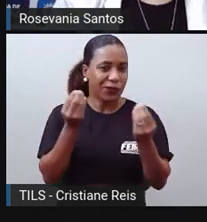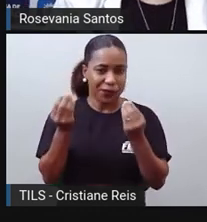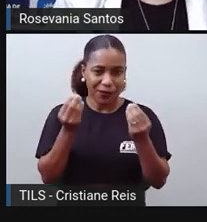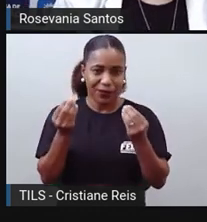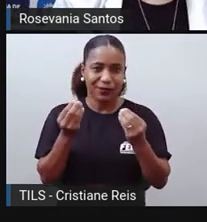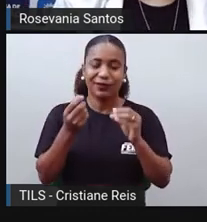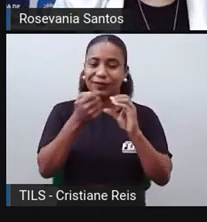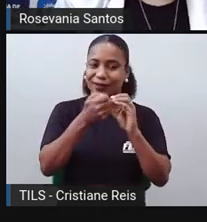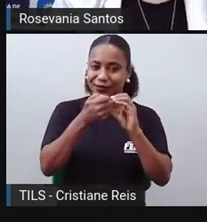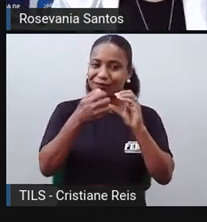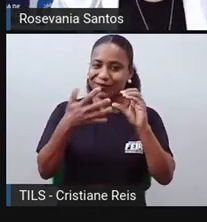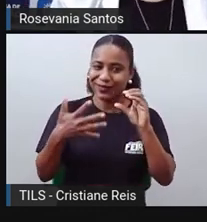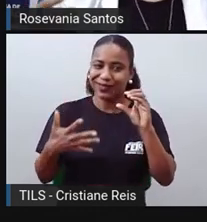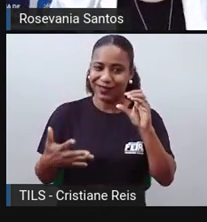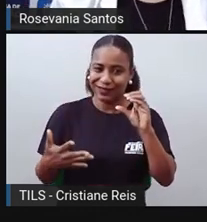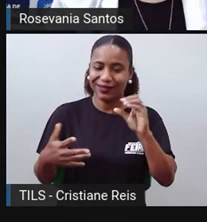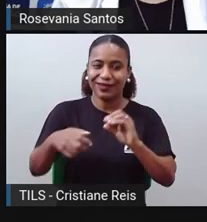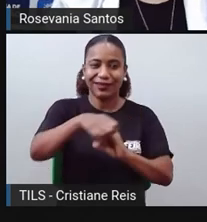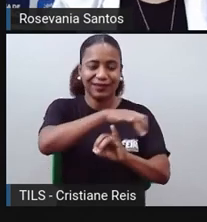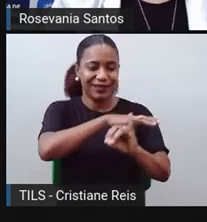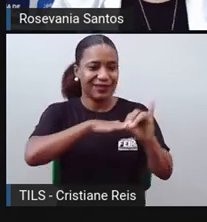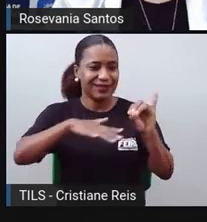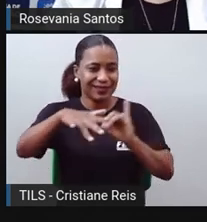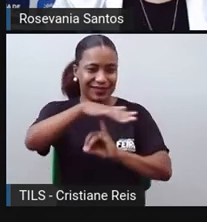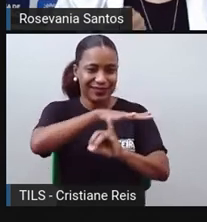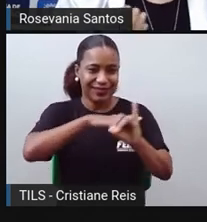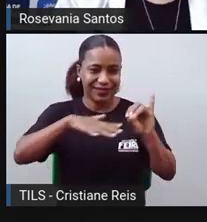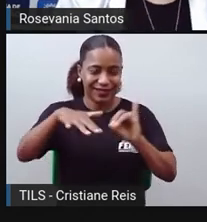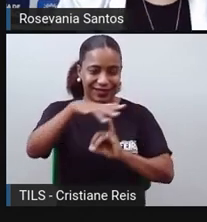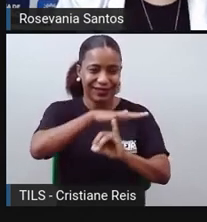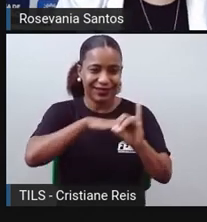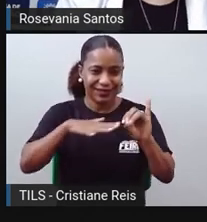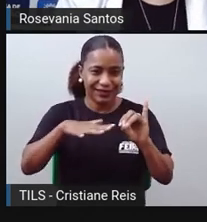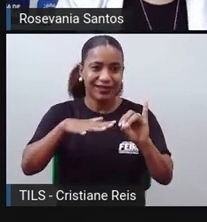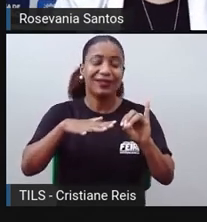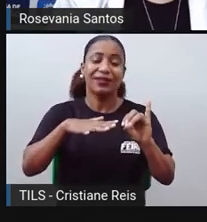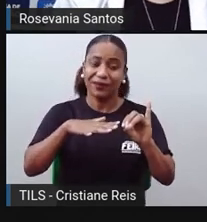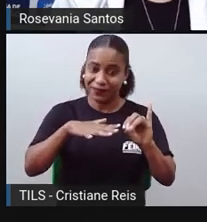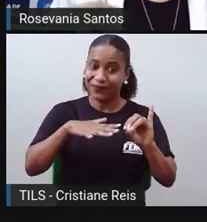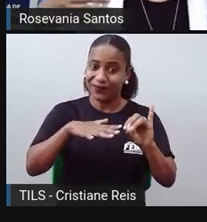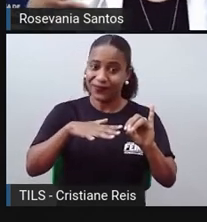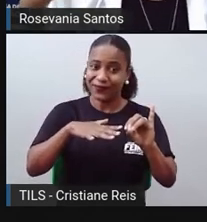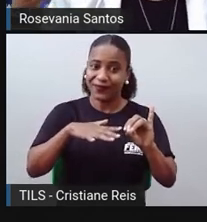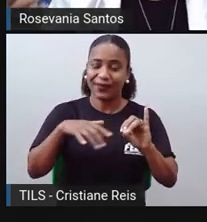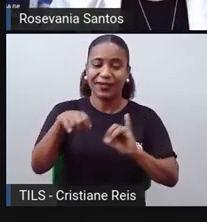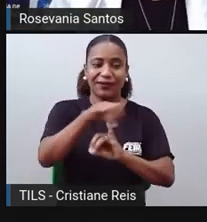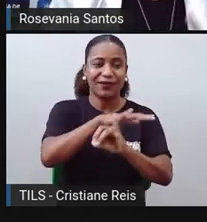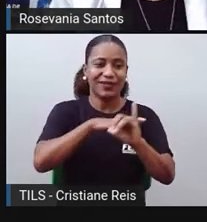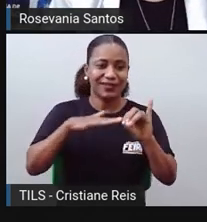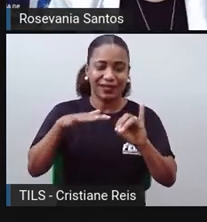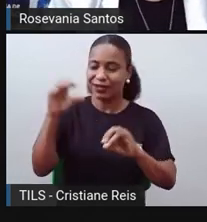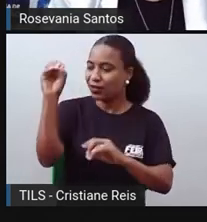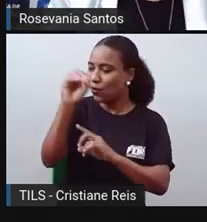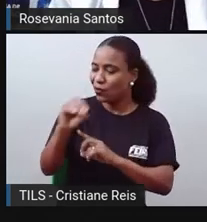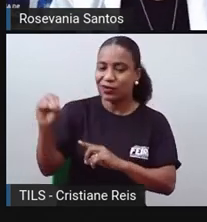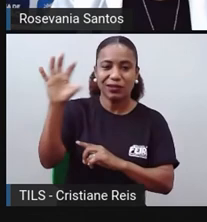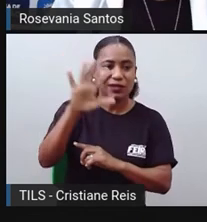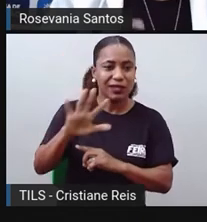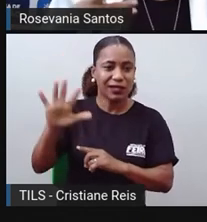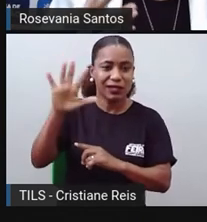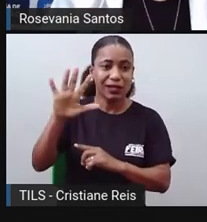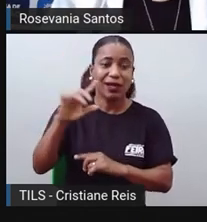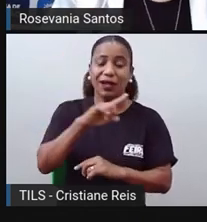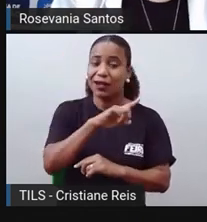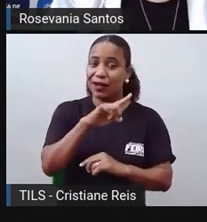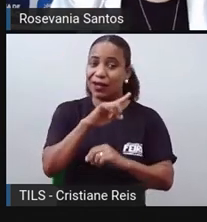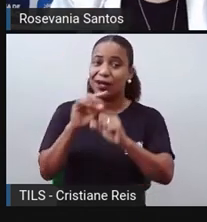estamos falando de ilhas, na sua grande maioria são ilhas voltadas mesmo para a agricultura, não tem um grande processo de industrialização,